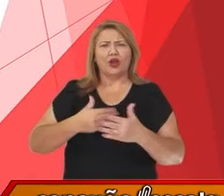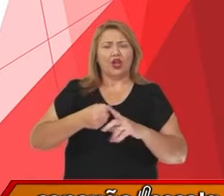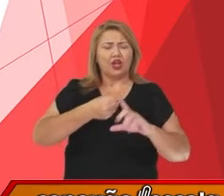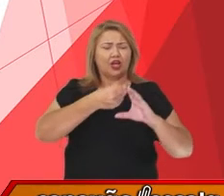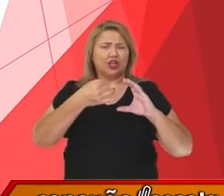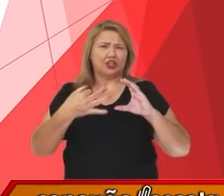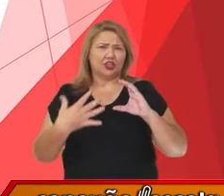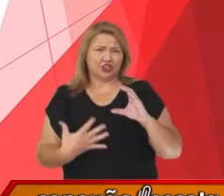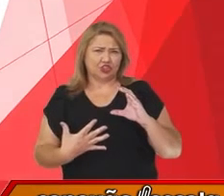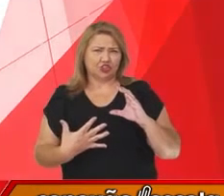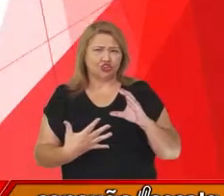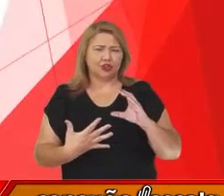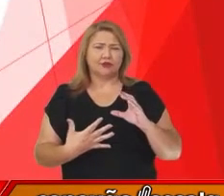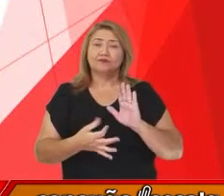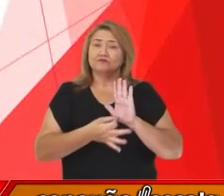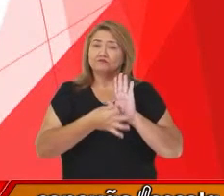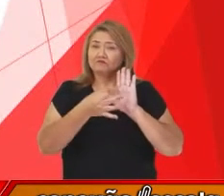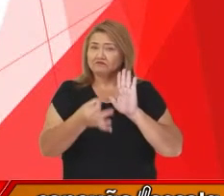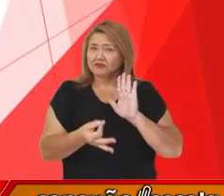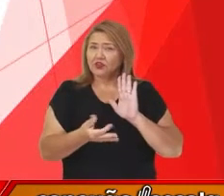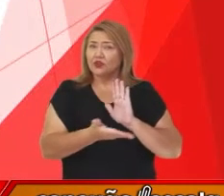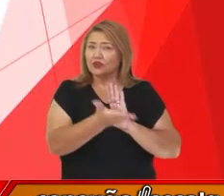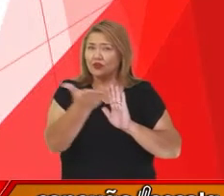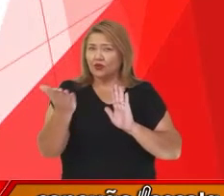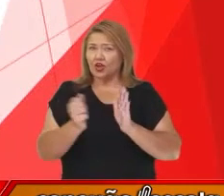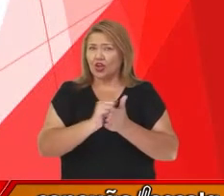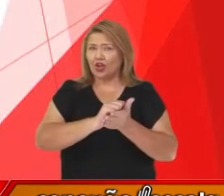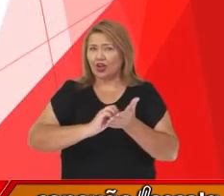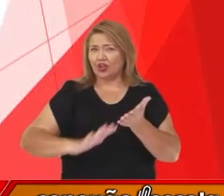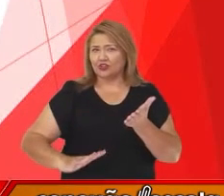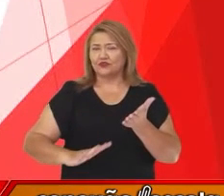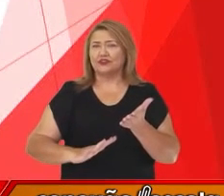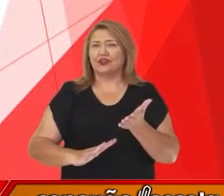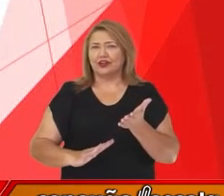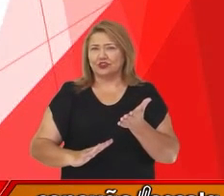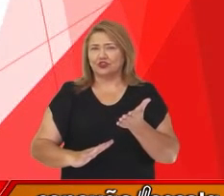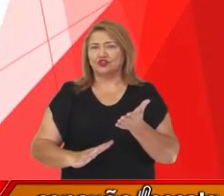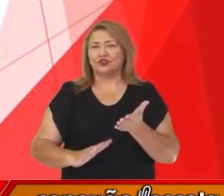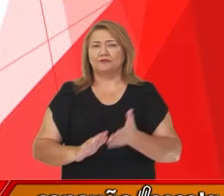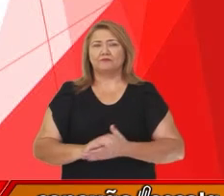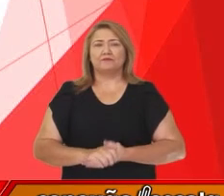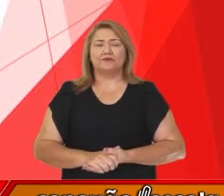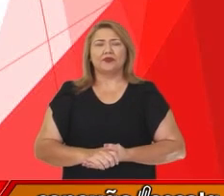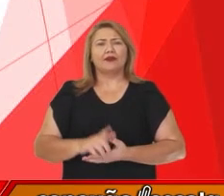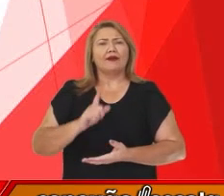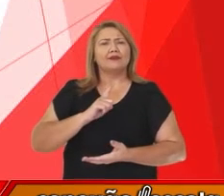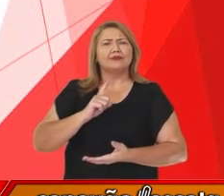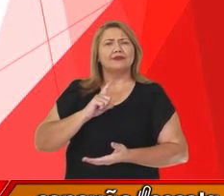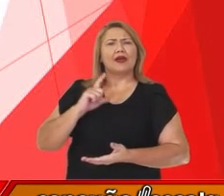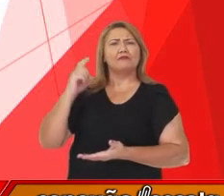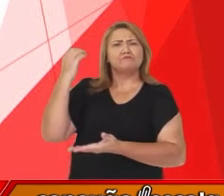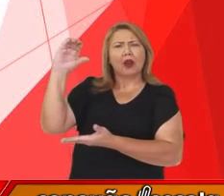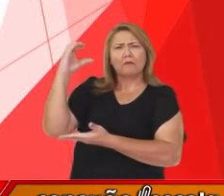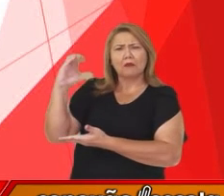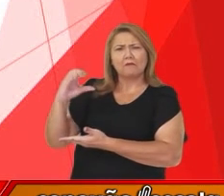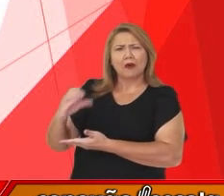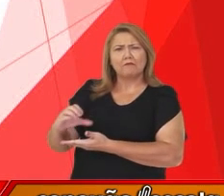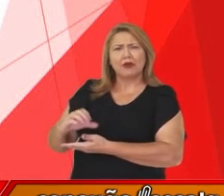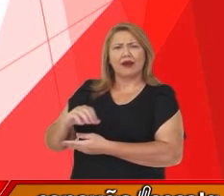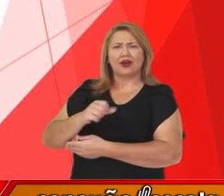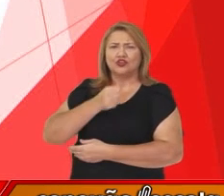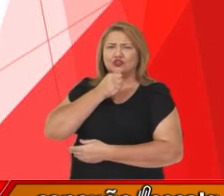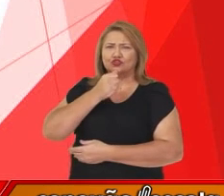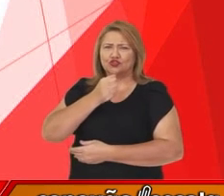Sugiro uma atividade para vocês. Sobre as mensagens destinadas à jornalista Maju Coutinho. A.